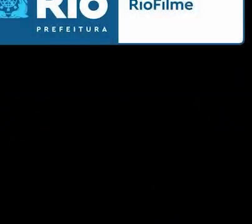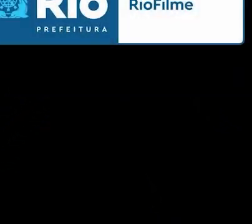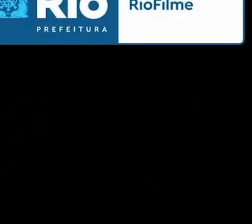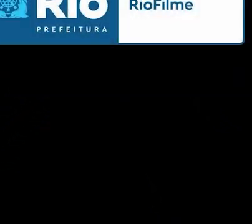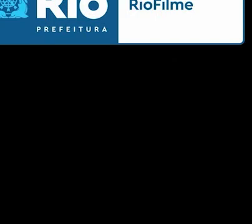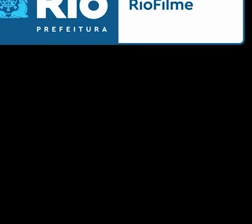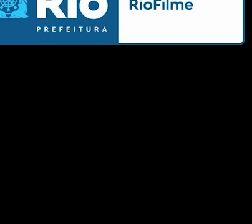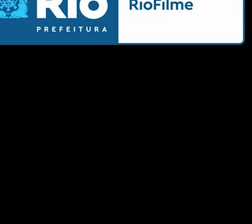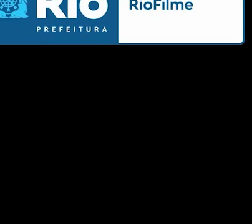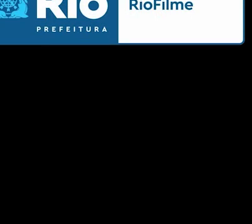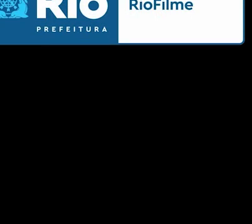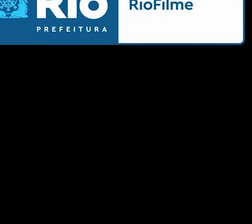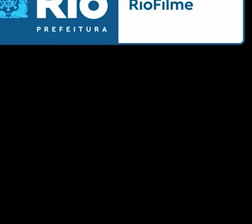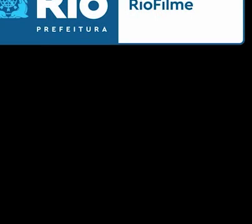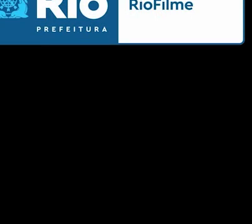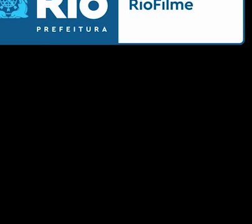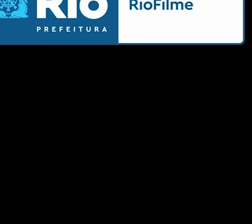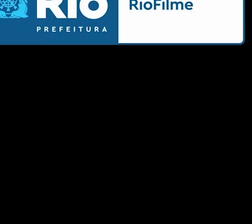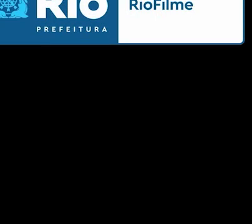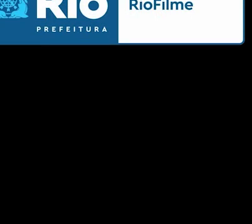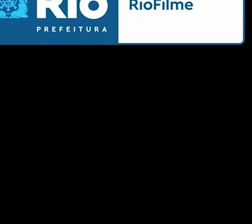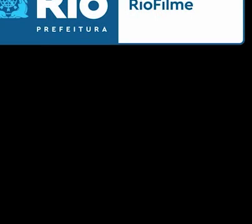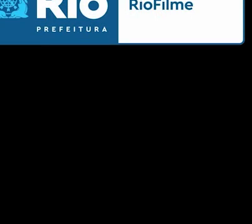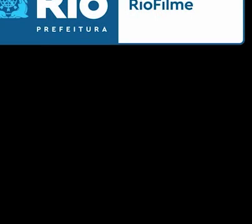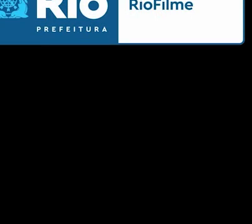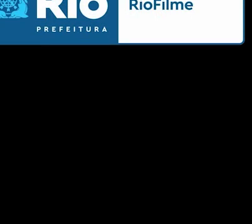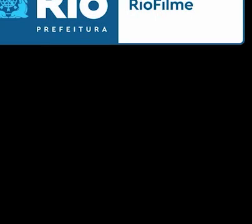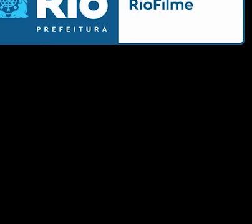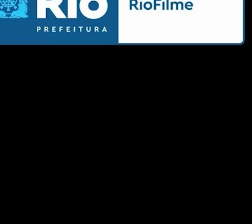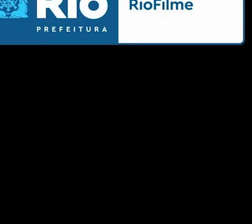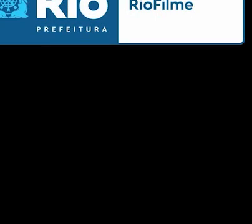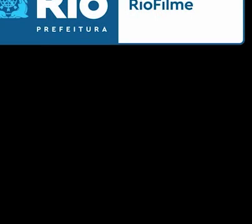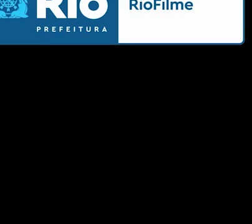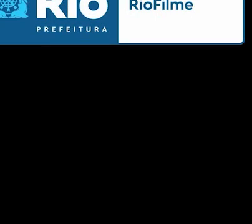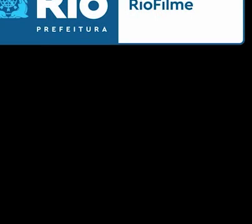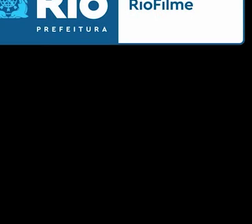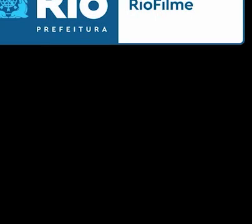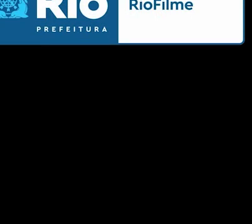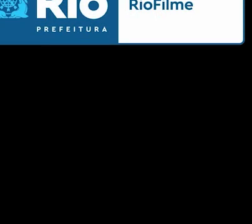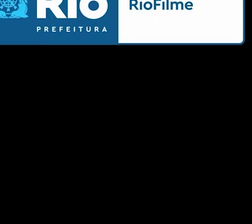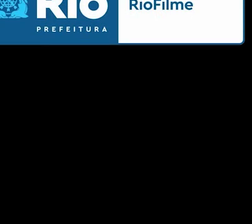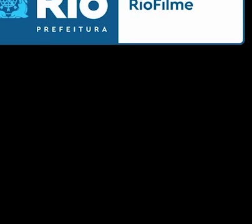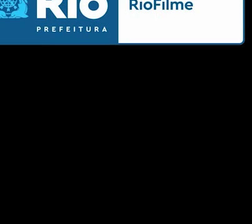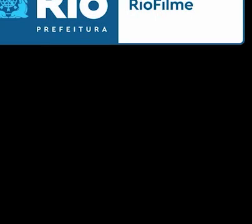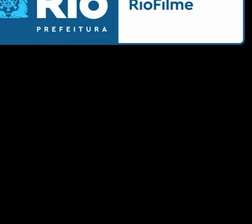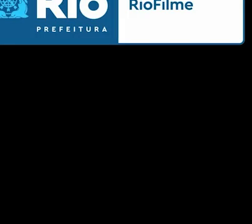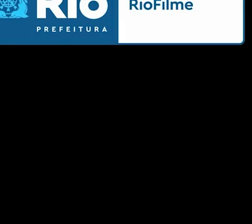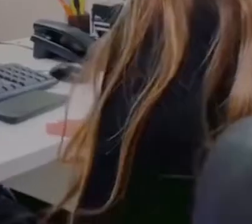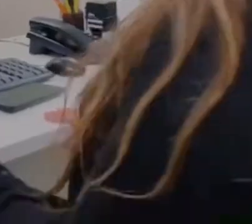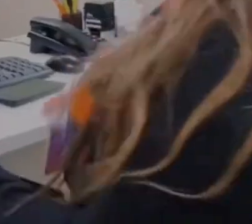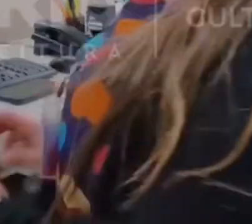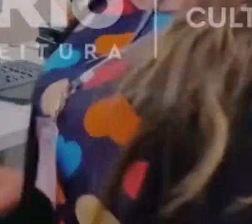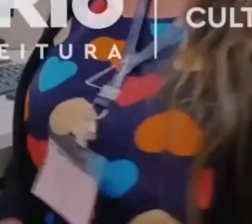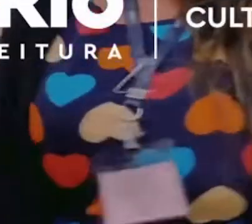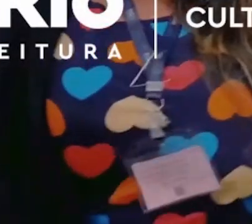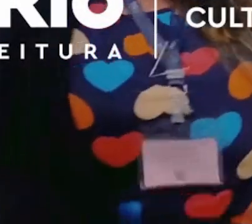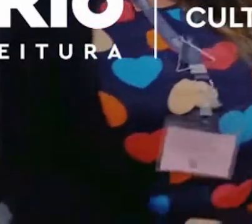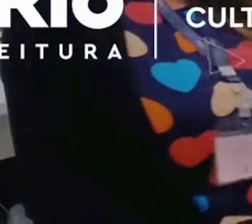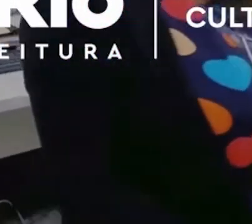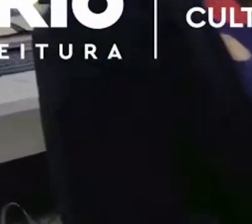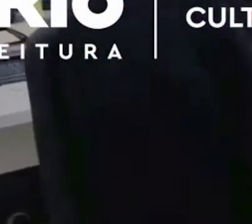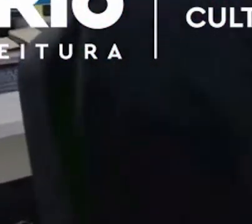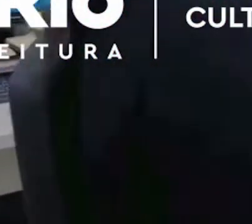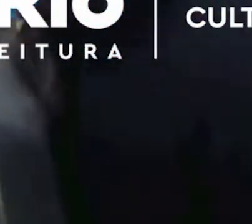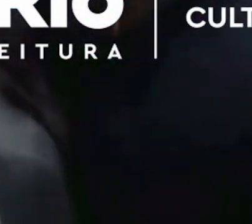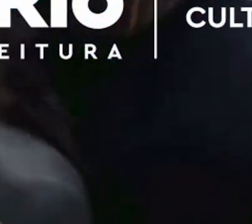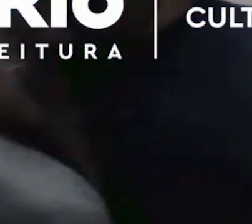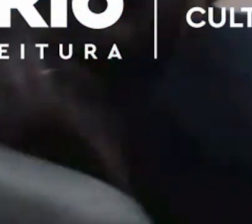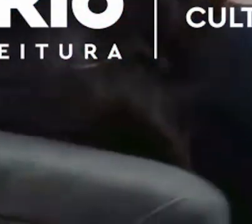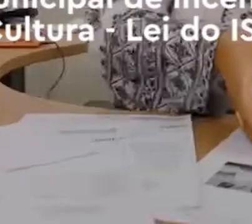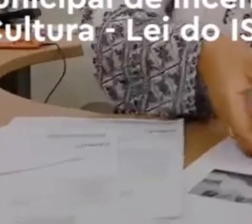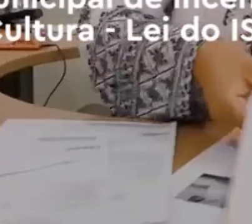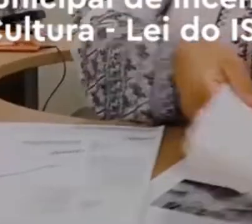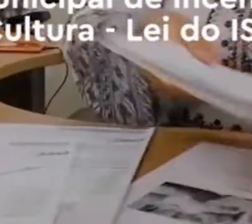sério,